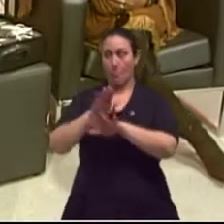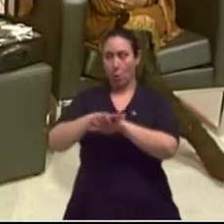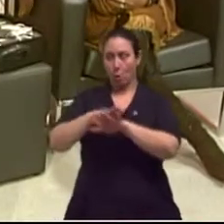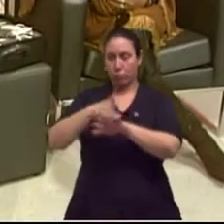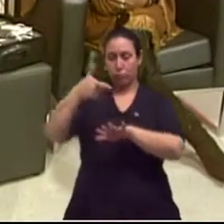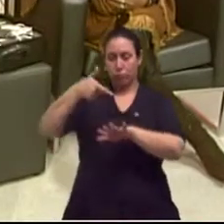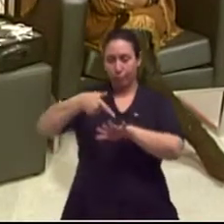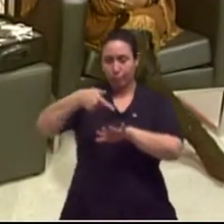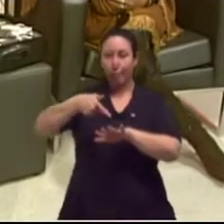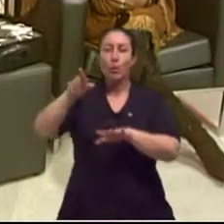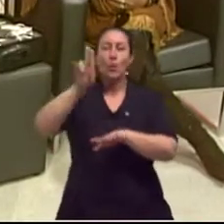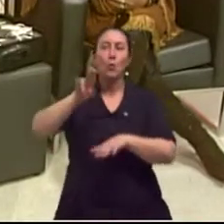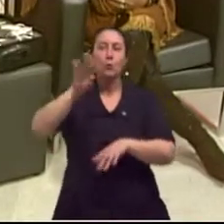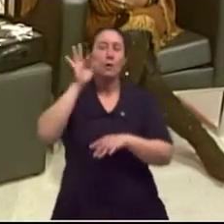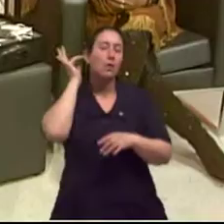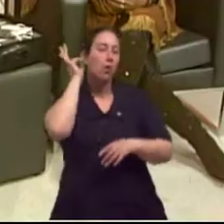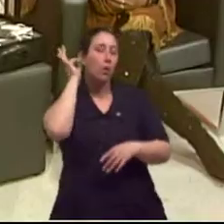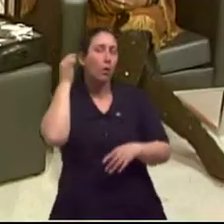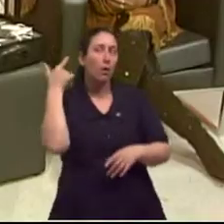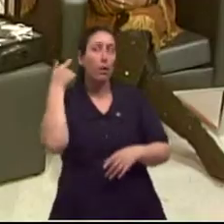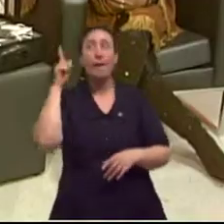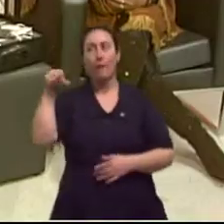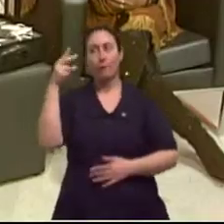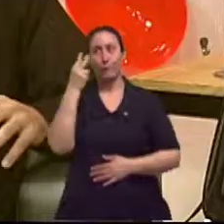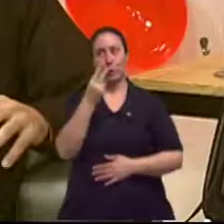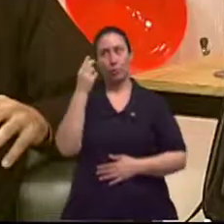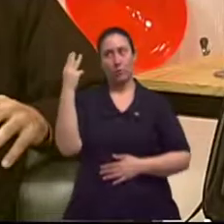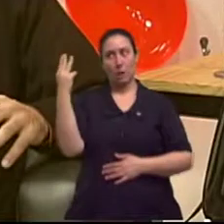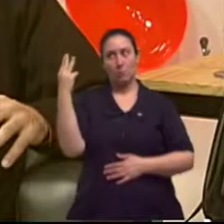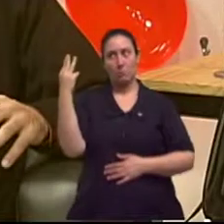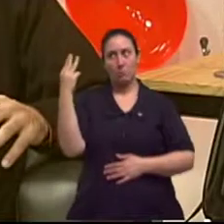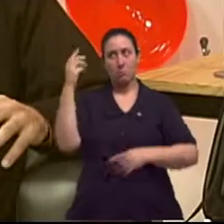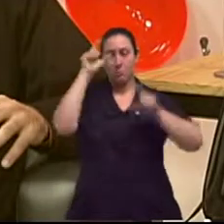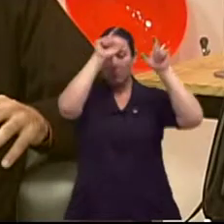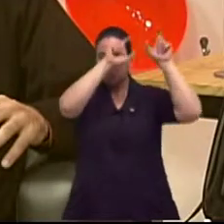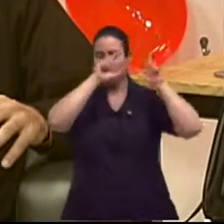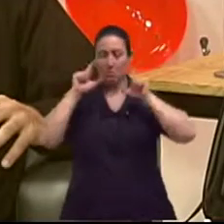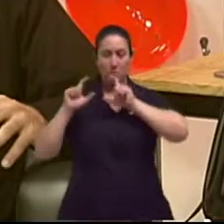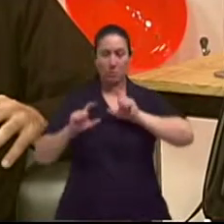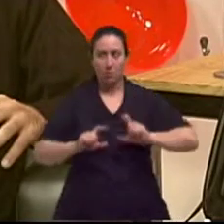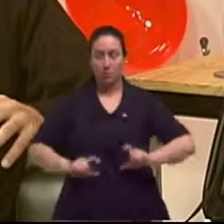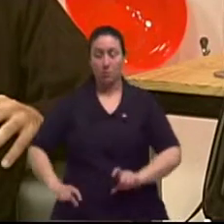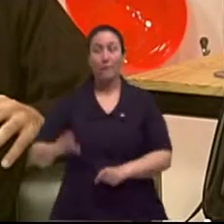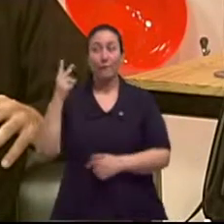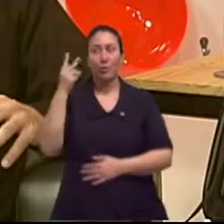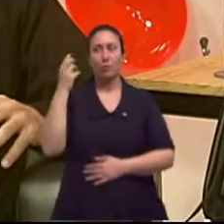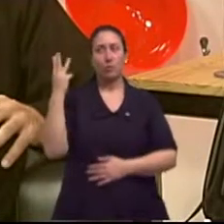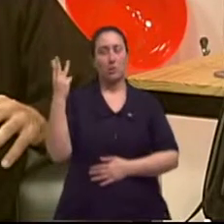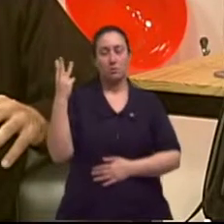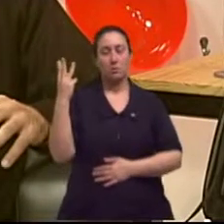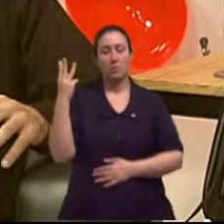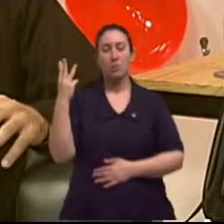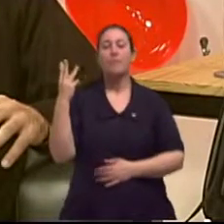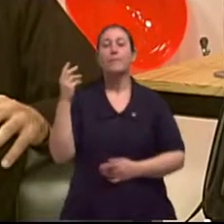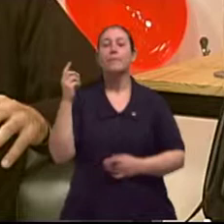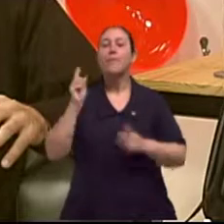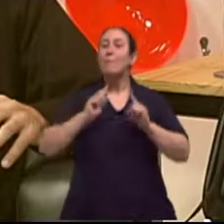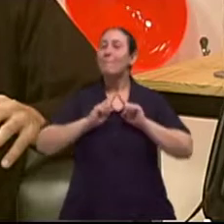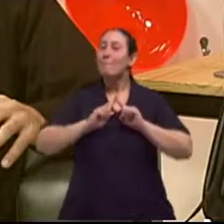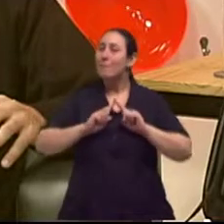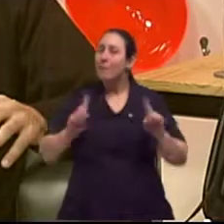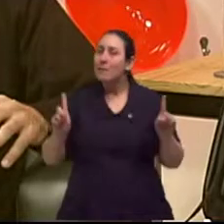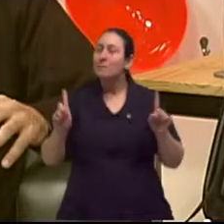mão. Não vai usar na orelha. São 23 pontos que são usados, tá? Então, assim, mas é